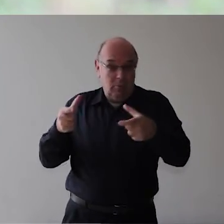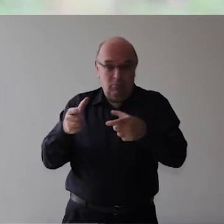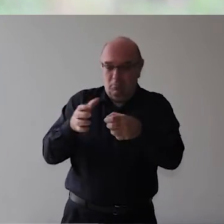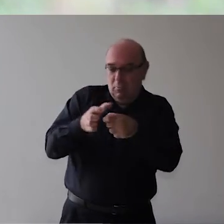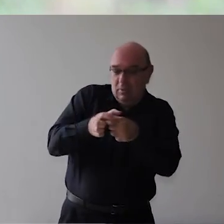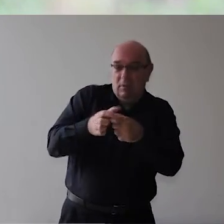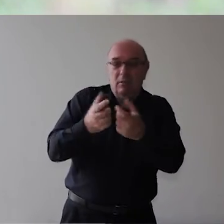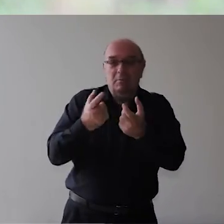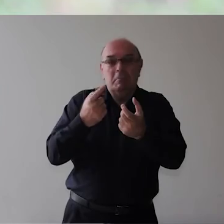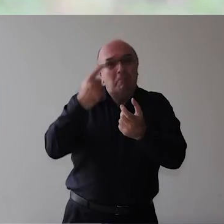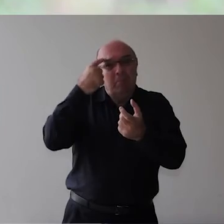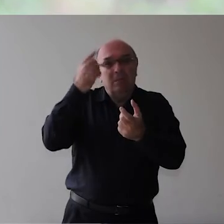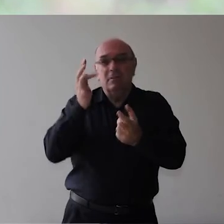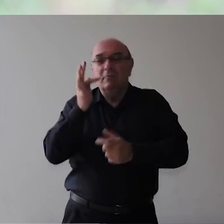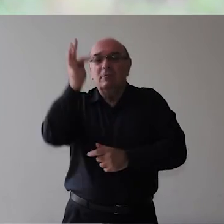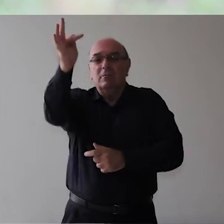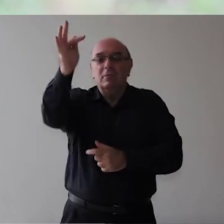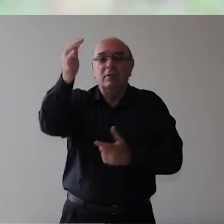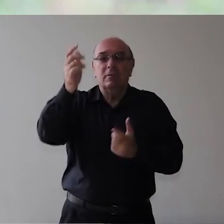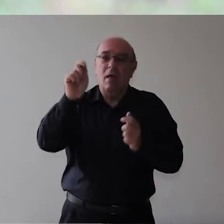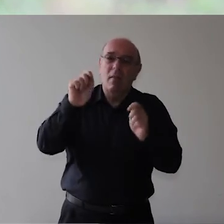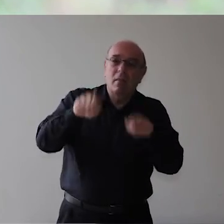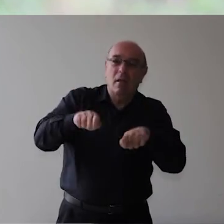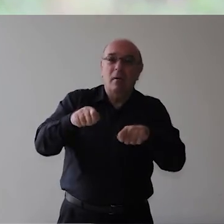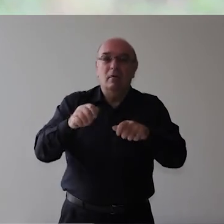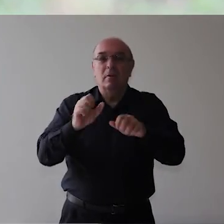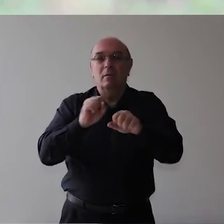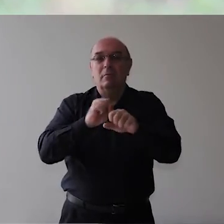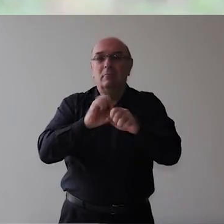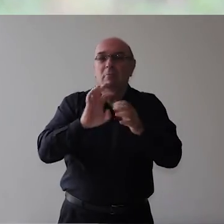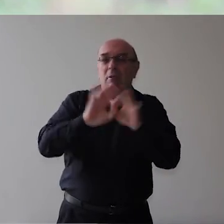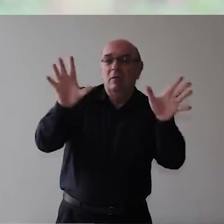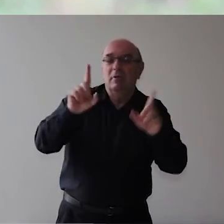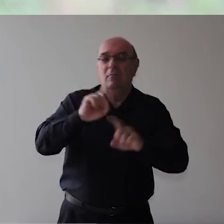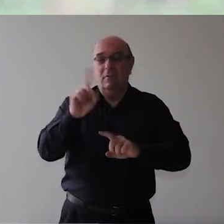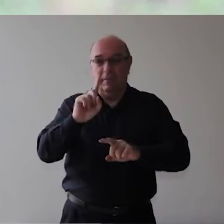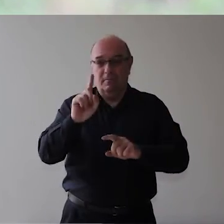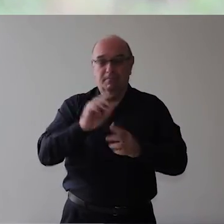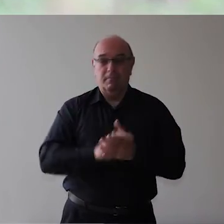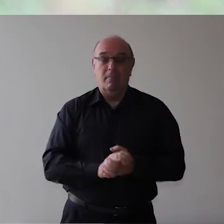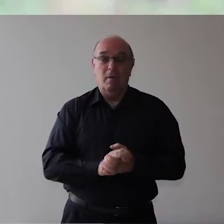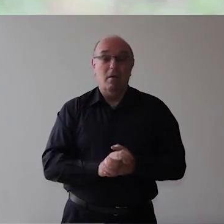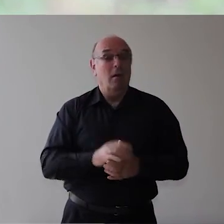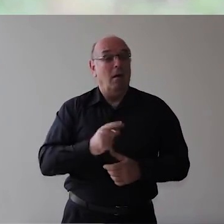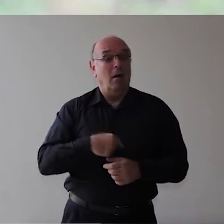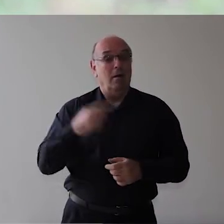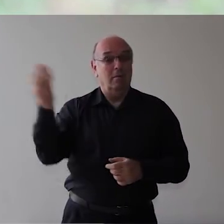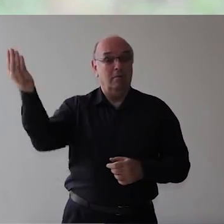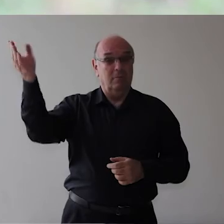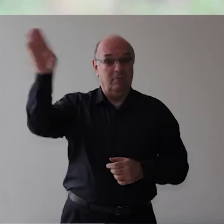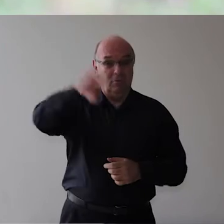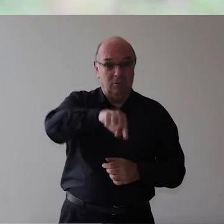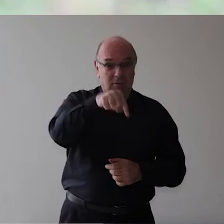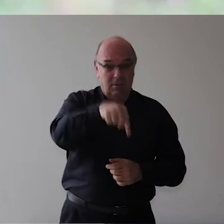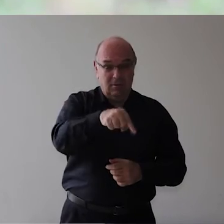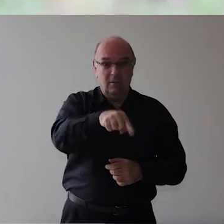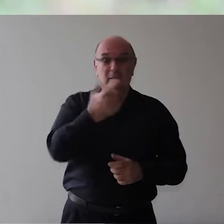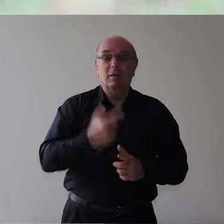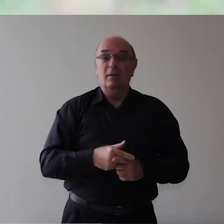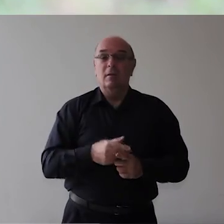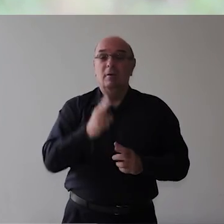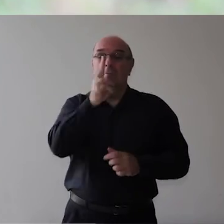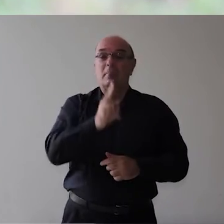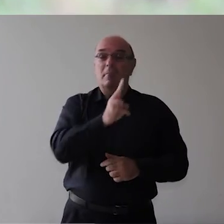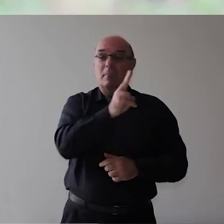Pensando realmente Numa alternativa para a vida deles Nisso chega o padre José Maria Gregório José Maria de